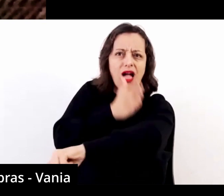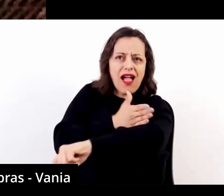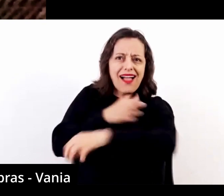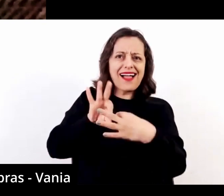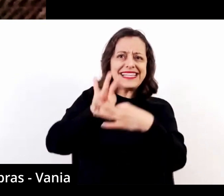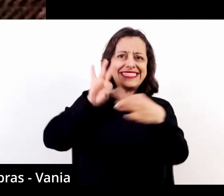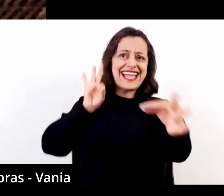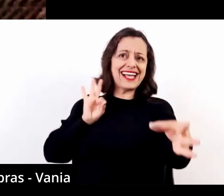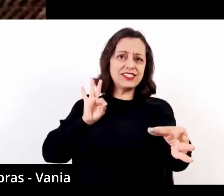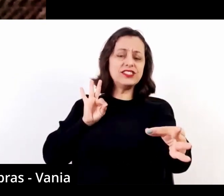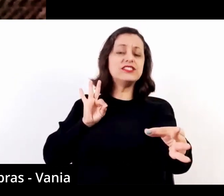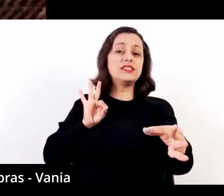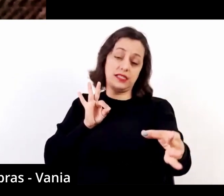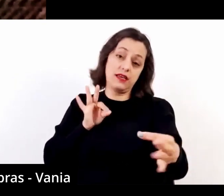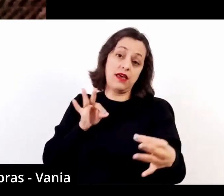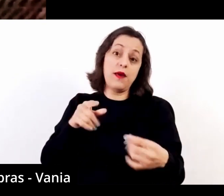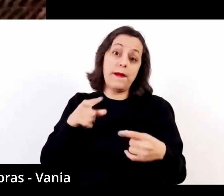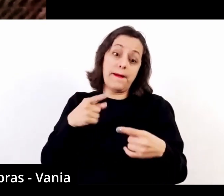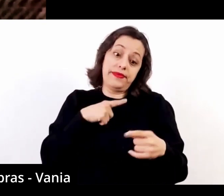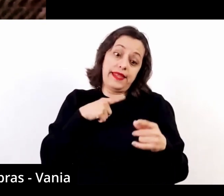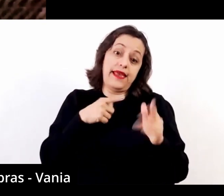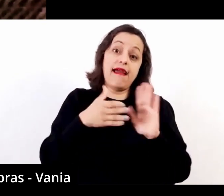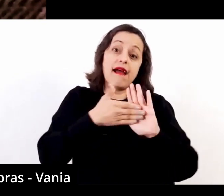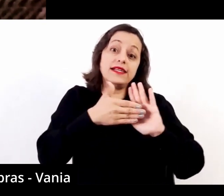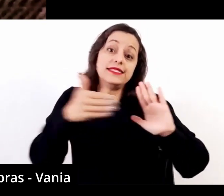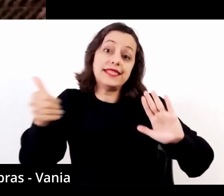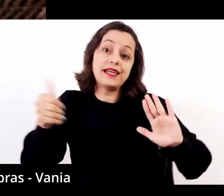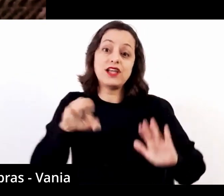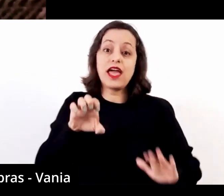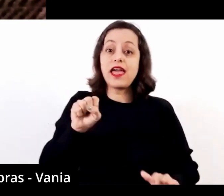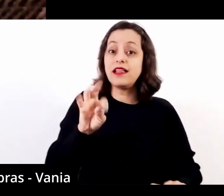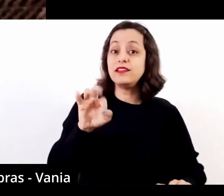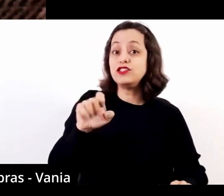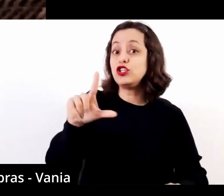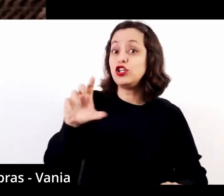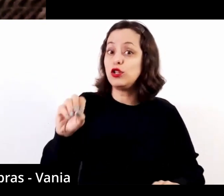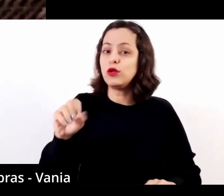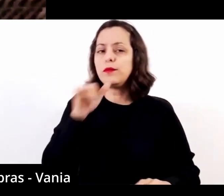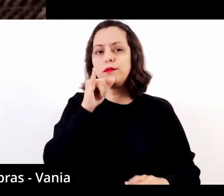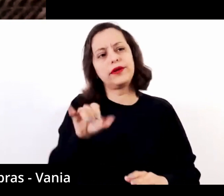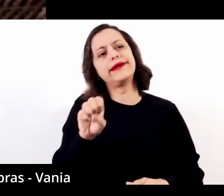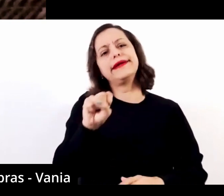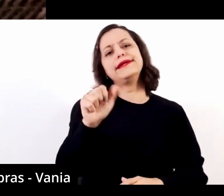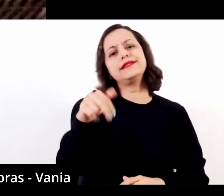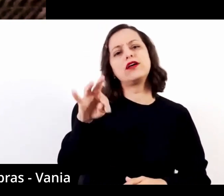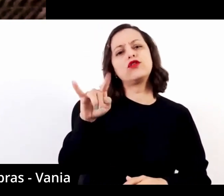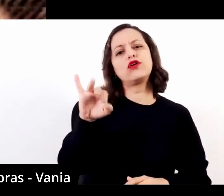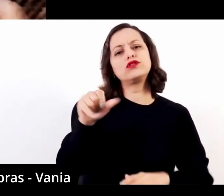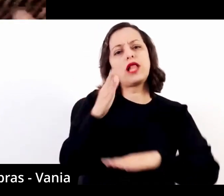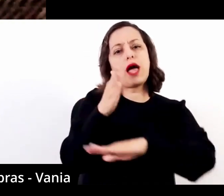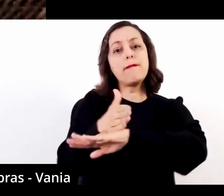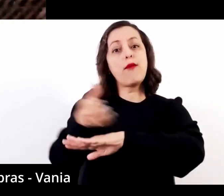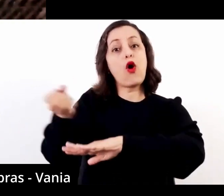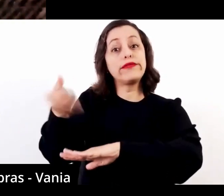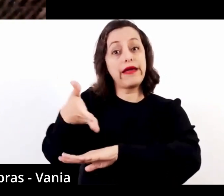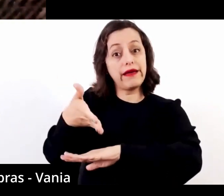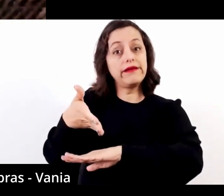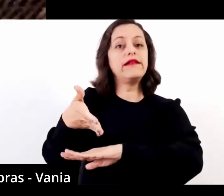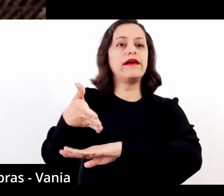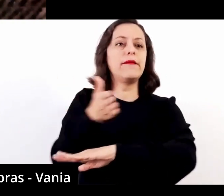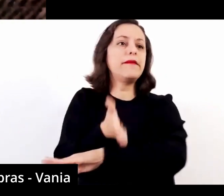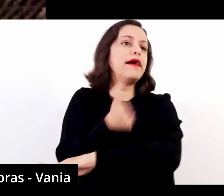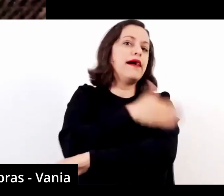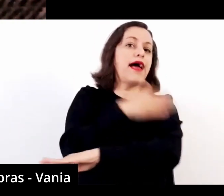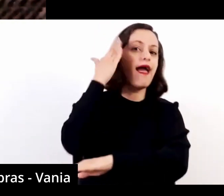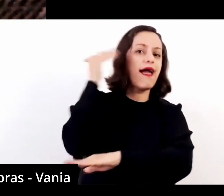estilisticamente, porque há uma concepção muito moderna na obra do Santórsola e uma concepção muito